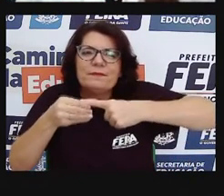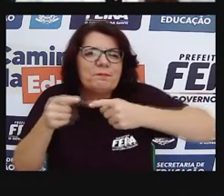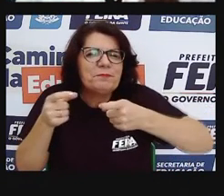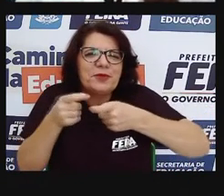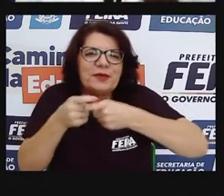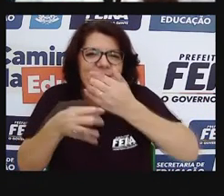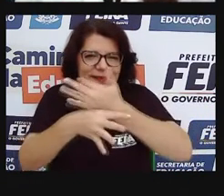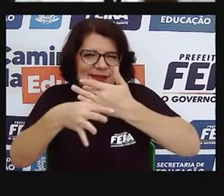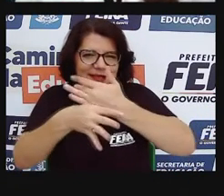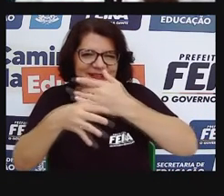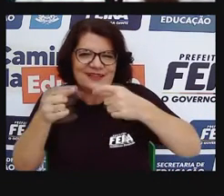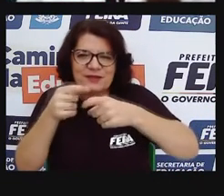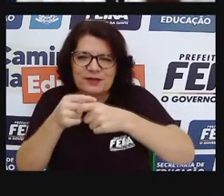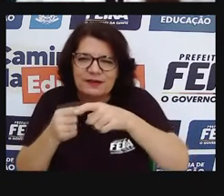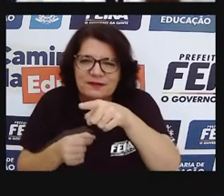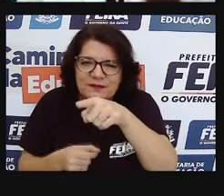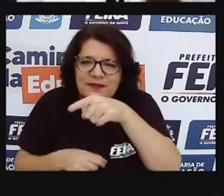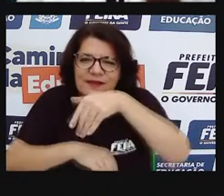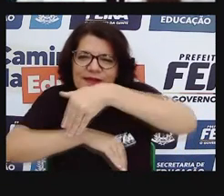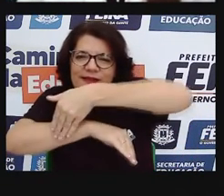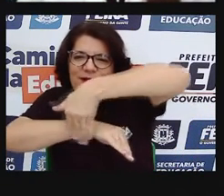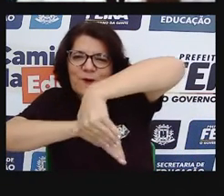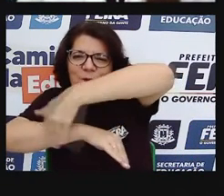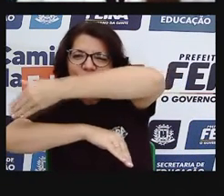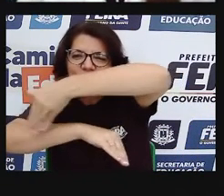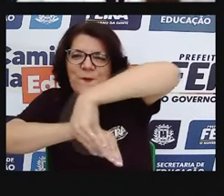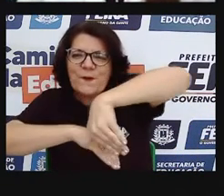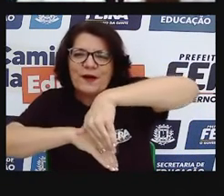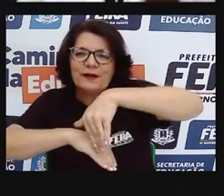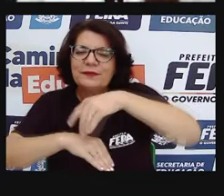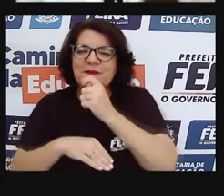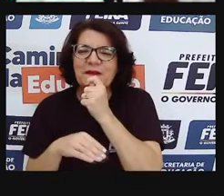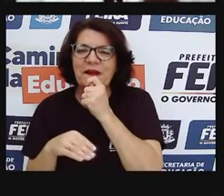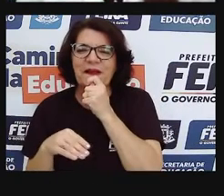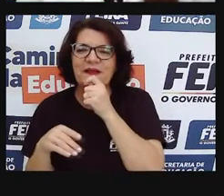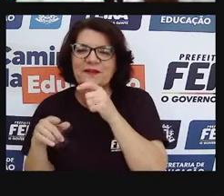brincavam, né, na rua, olha a rua sem asfalto.